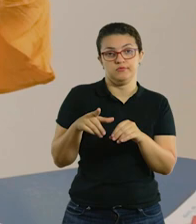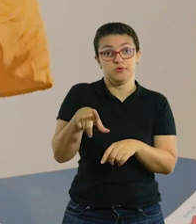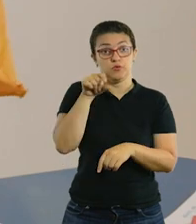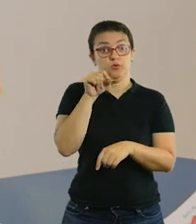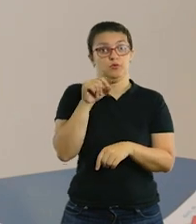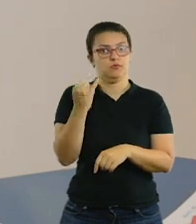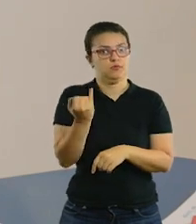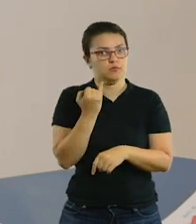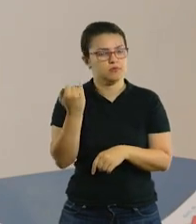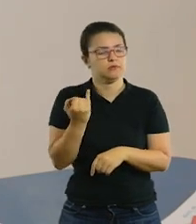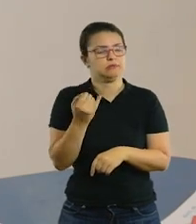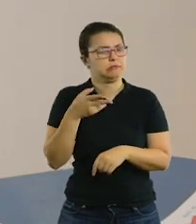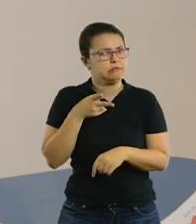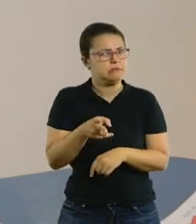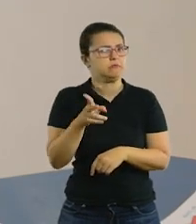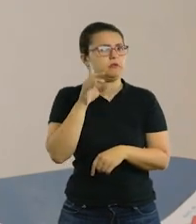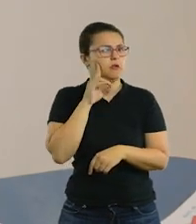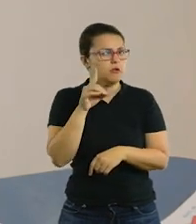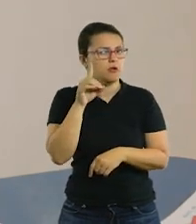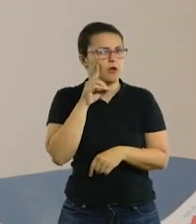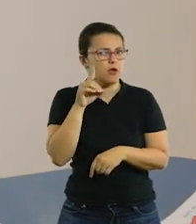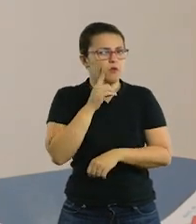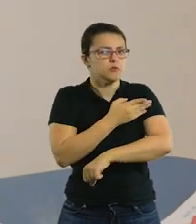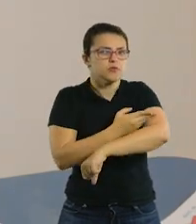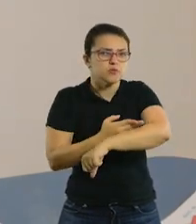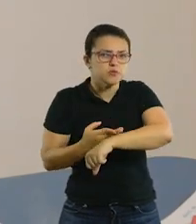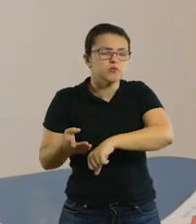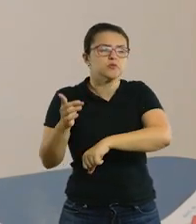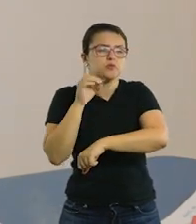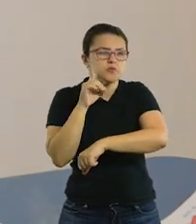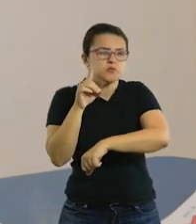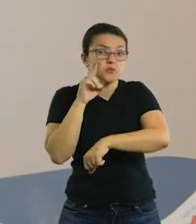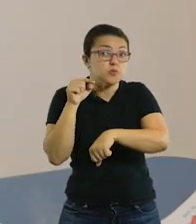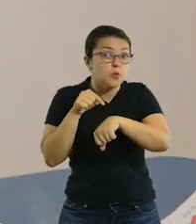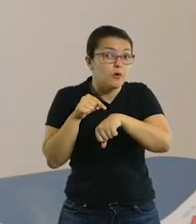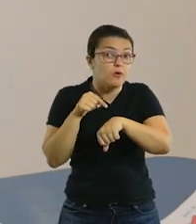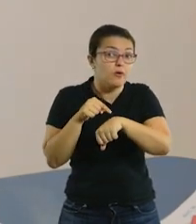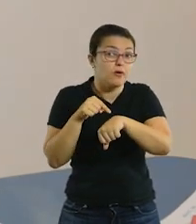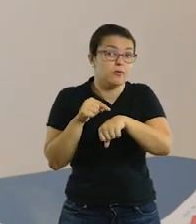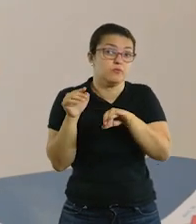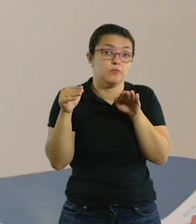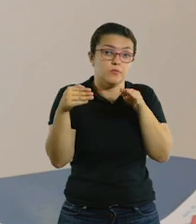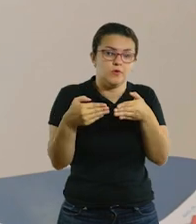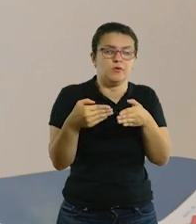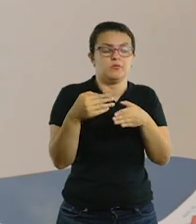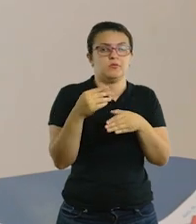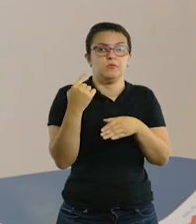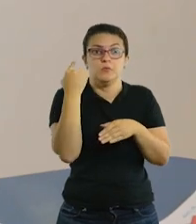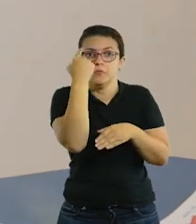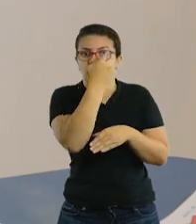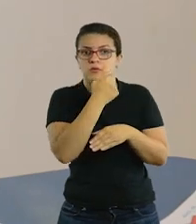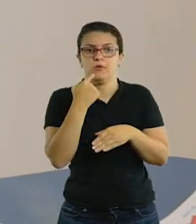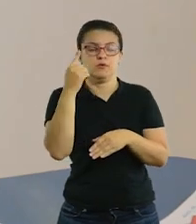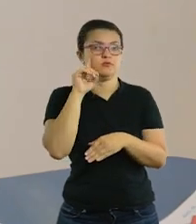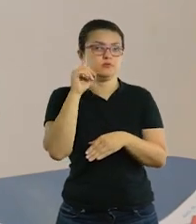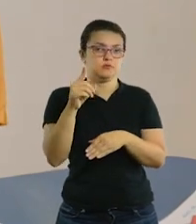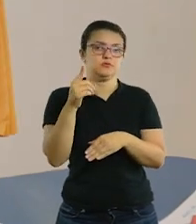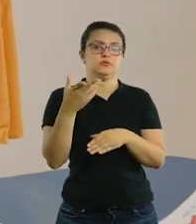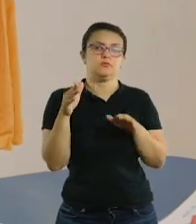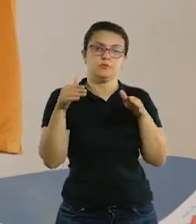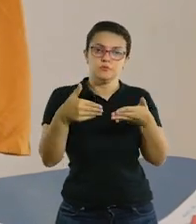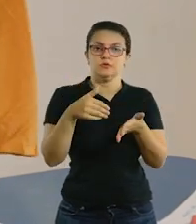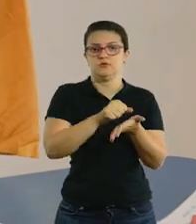seu critério. Mas é importante que isso seja regular para que a criança se acostume que todo dia ela precisa dedicar uma hora aí do seu dia